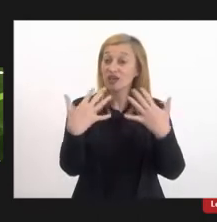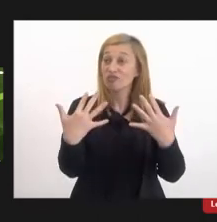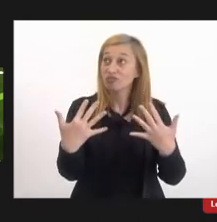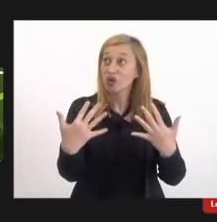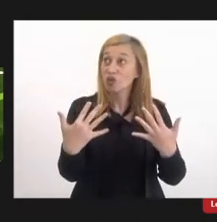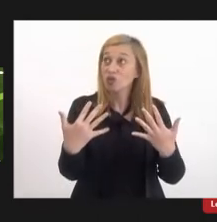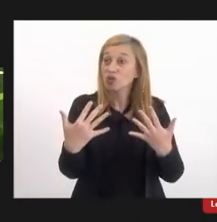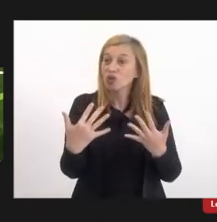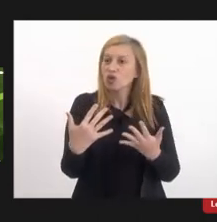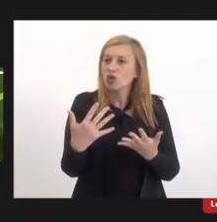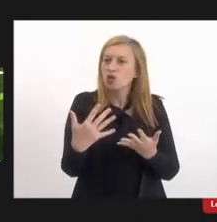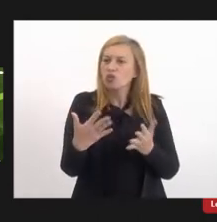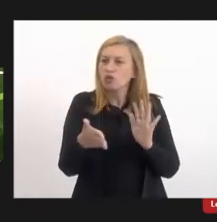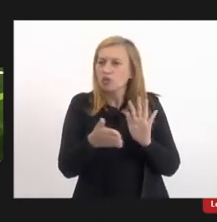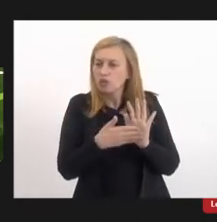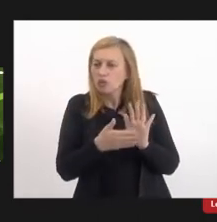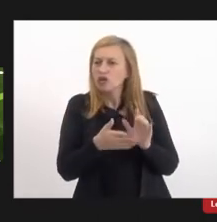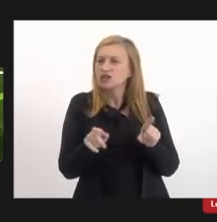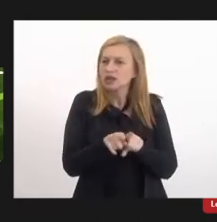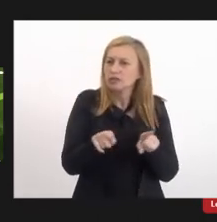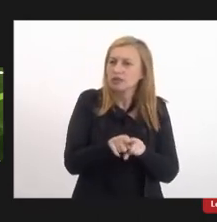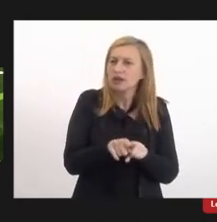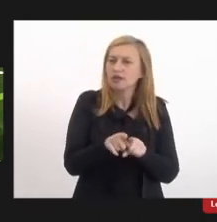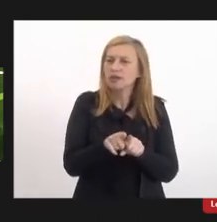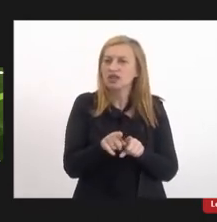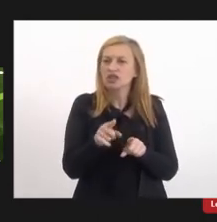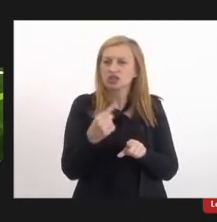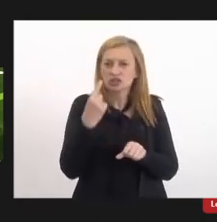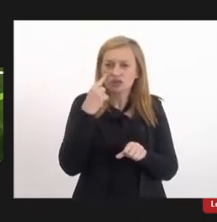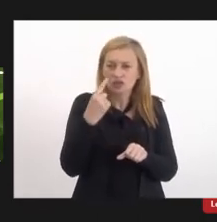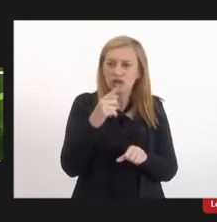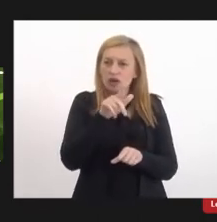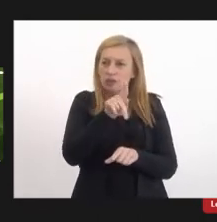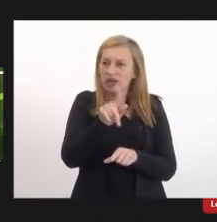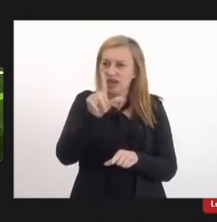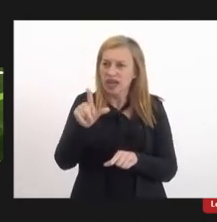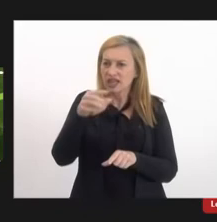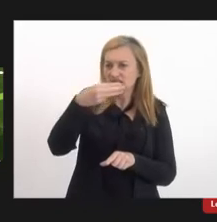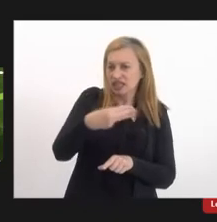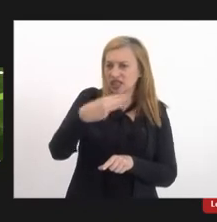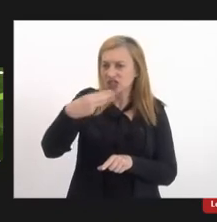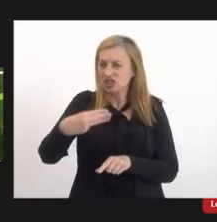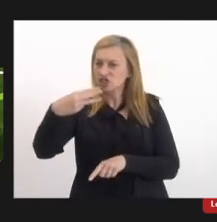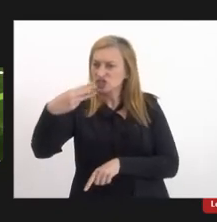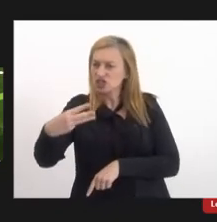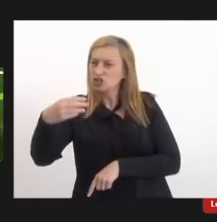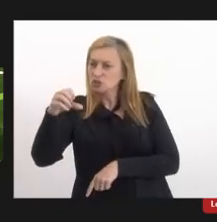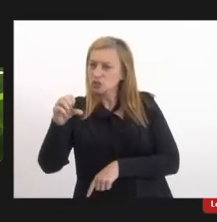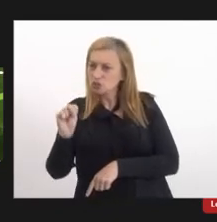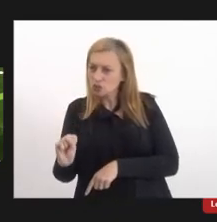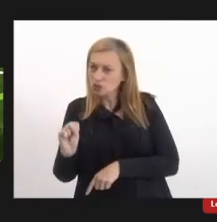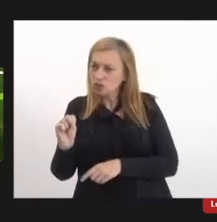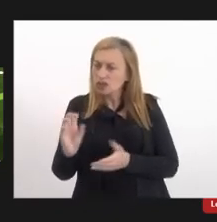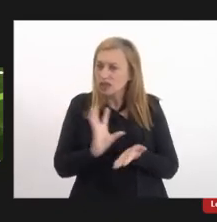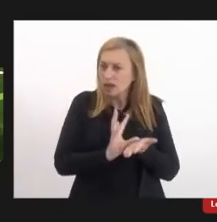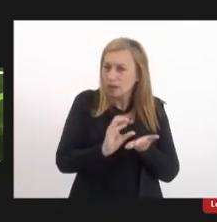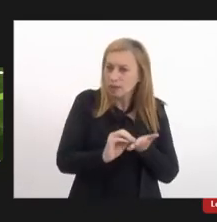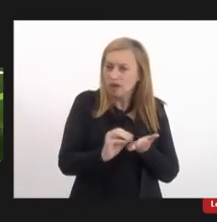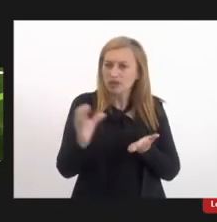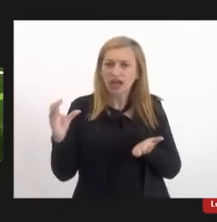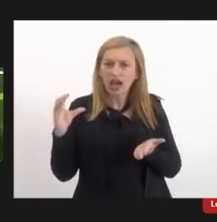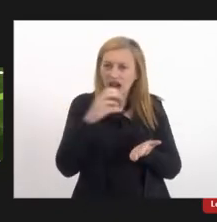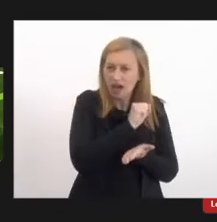proposição também para a gente colocar o PL 3338, né, na pauta de